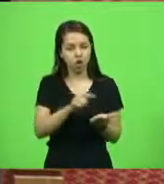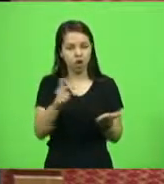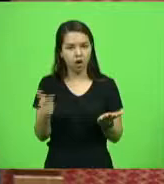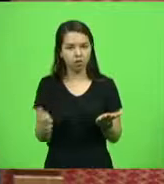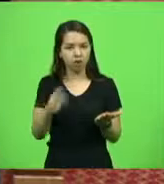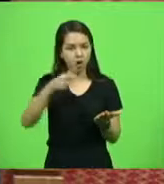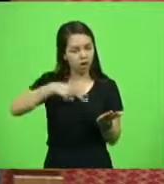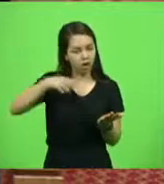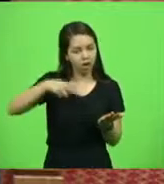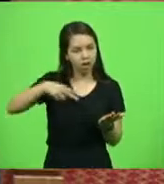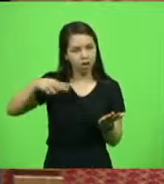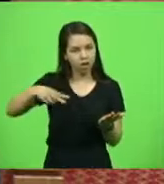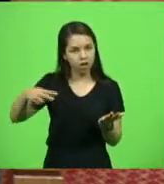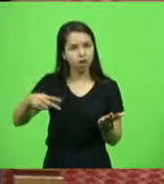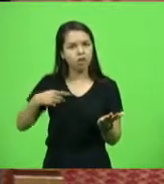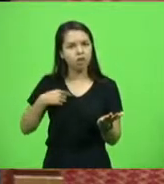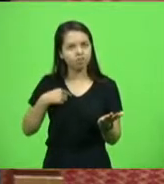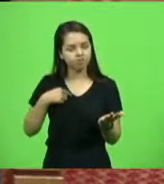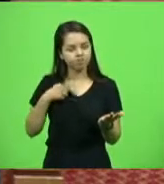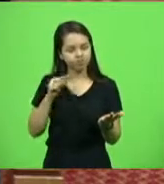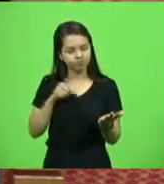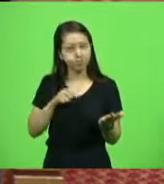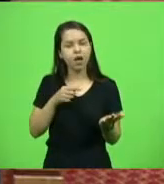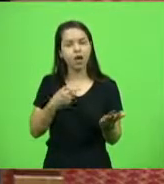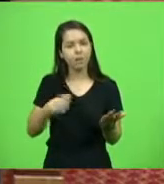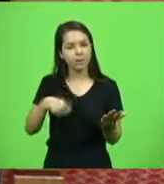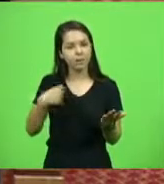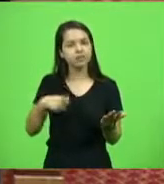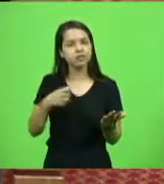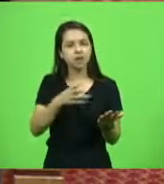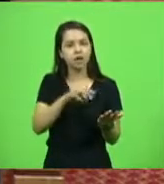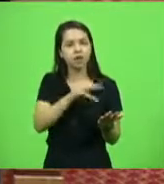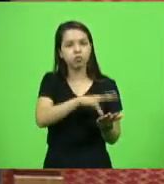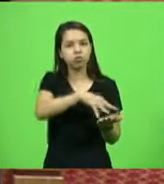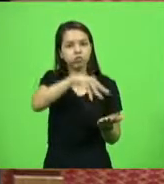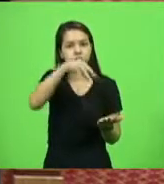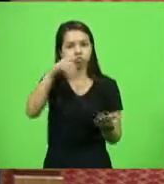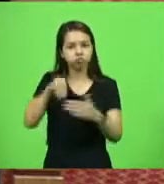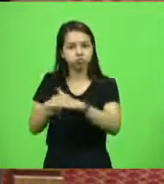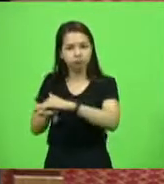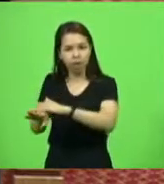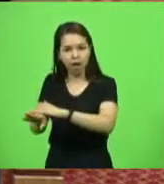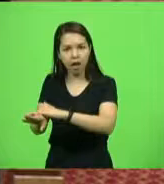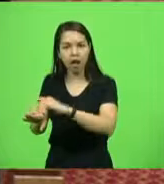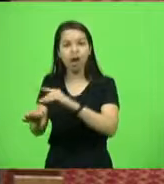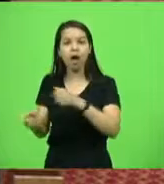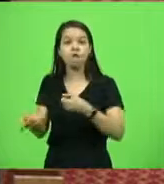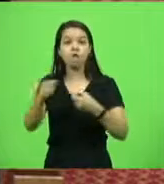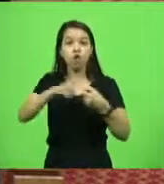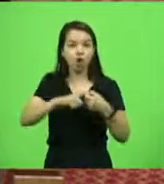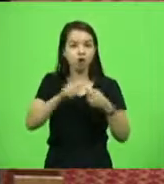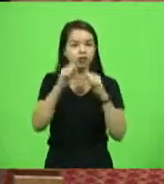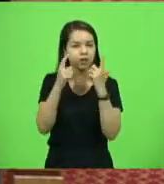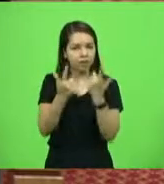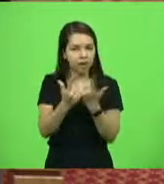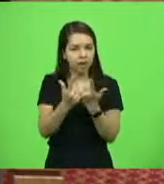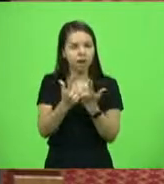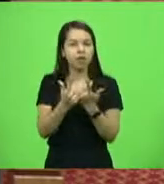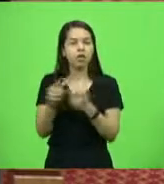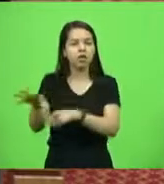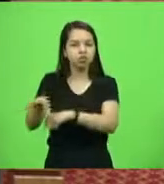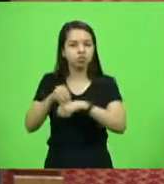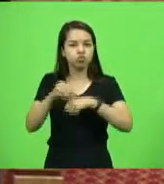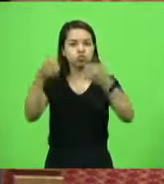eu disse isso aqui, preciso guardar para falar no retorno à Assembleia Legislativa. uma manchete de